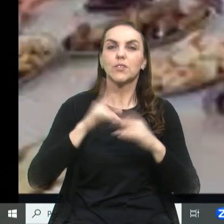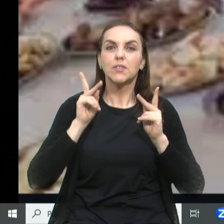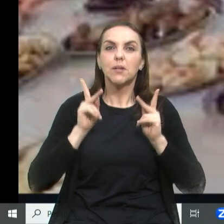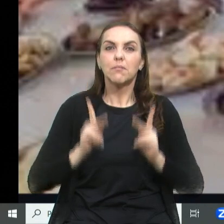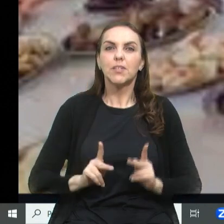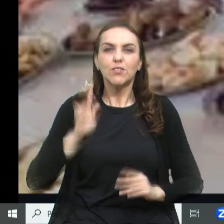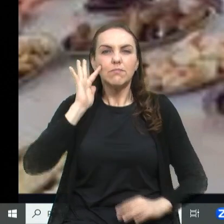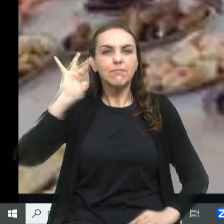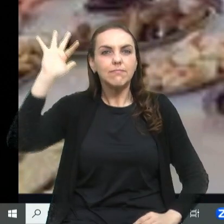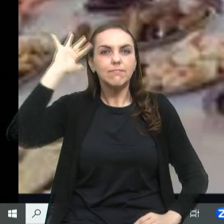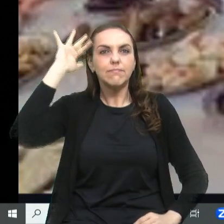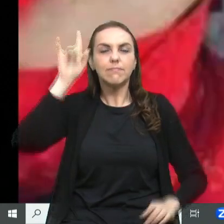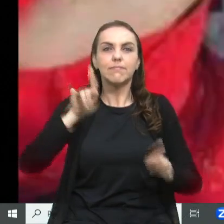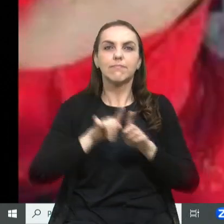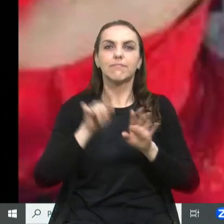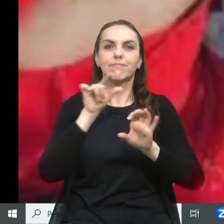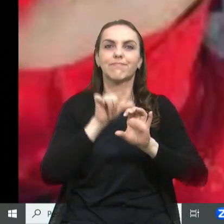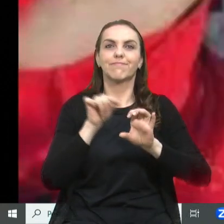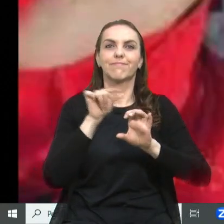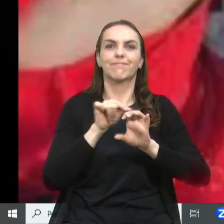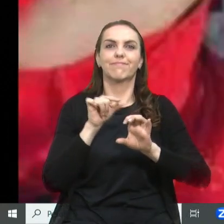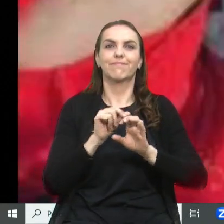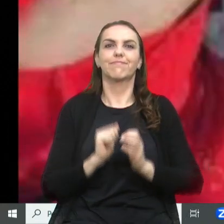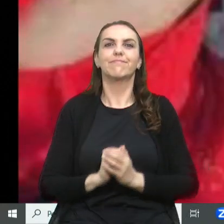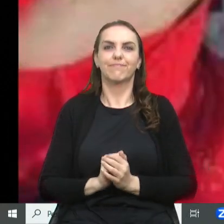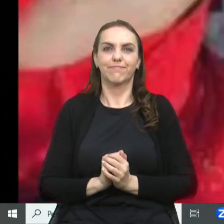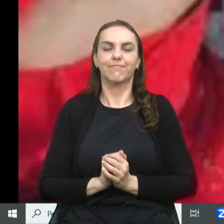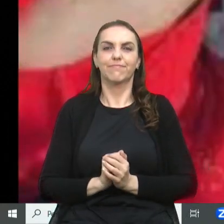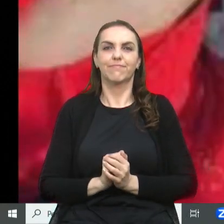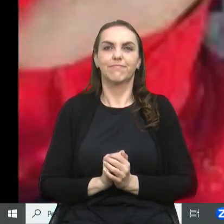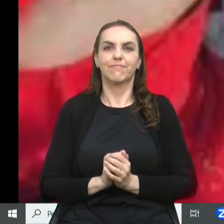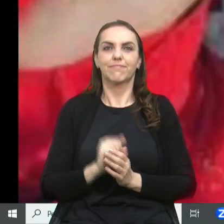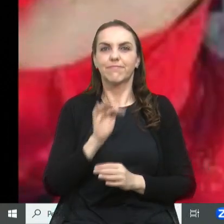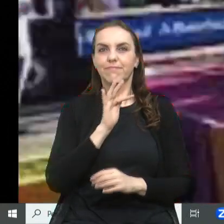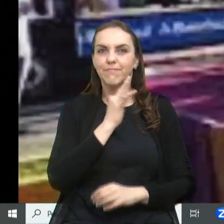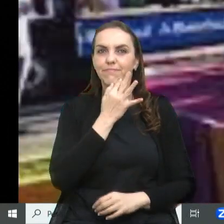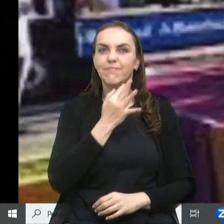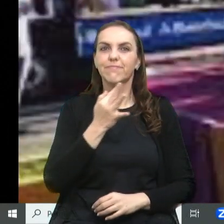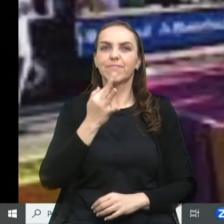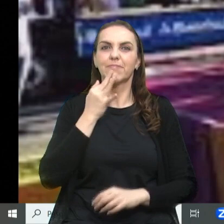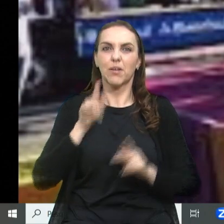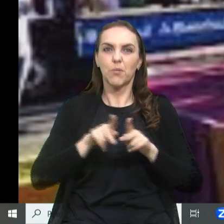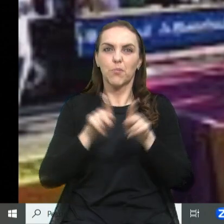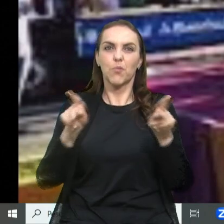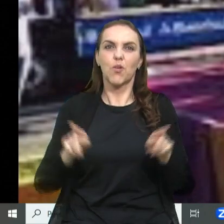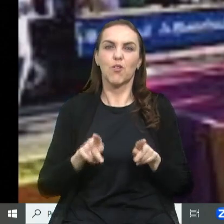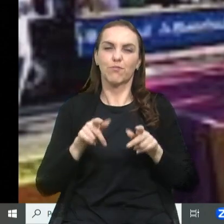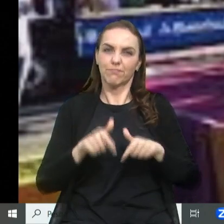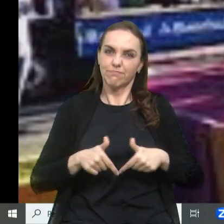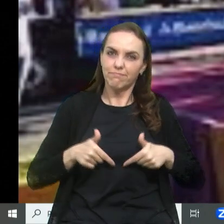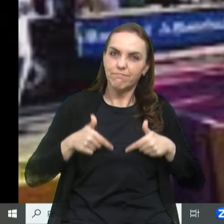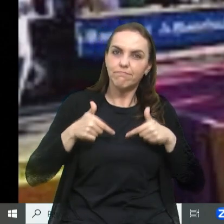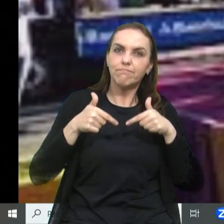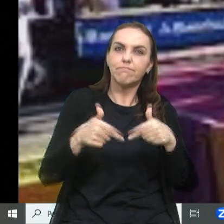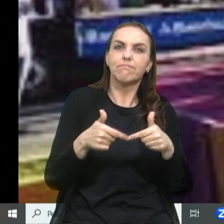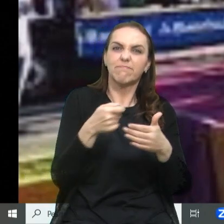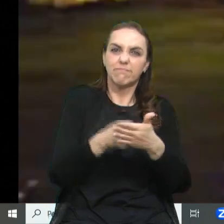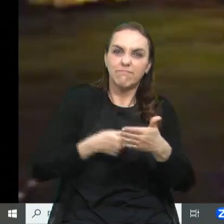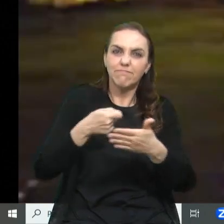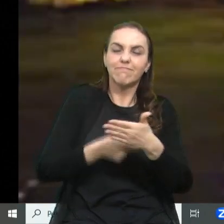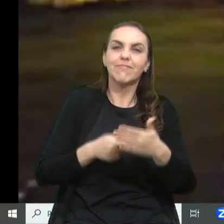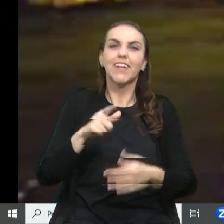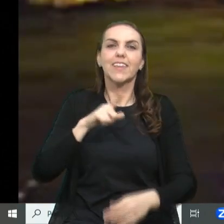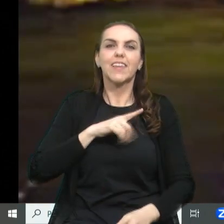empreendedoras. Forqueta do povo batalhador. Forqueta tem uva,